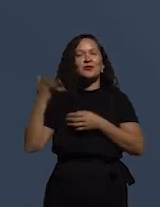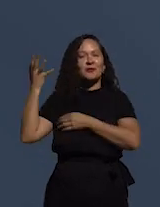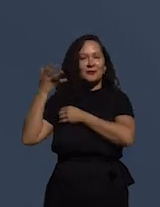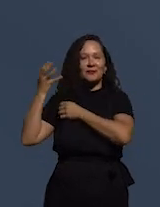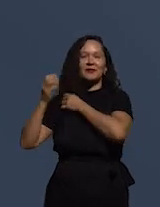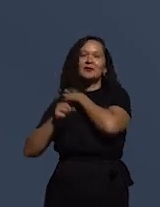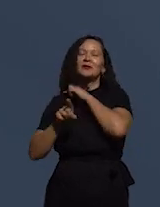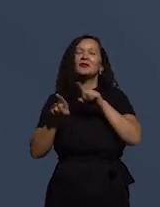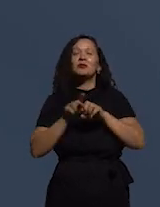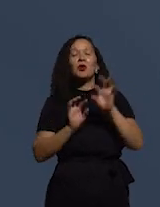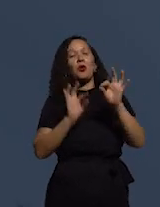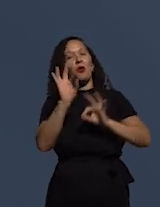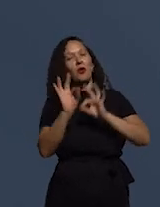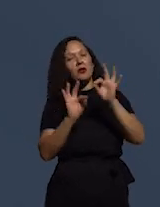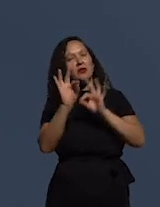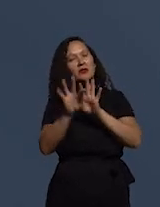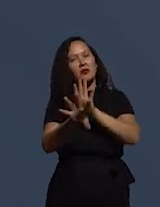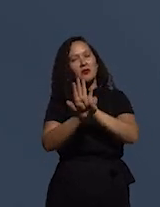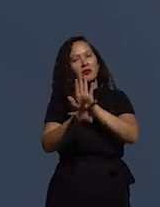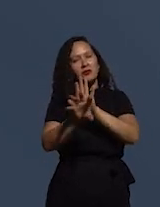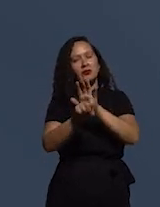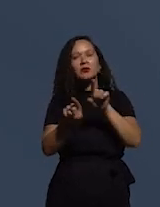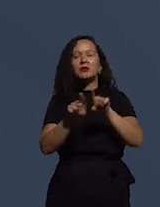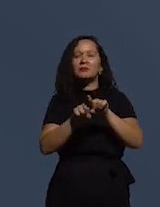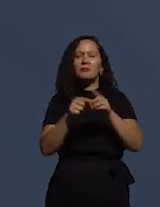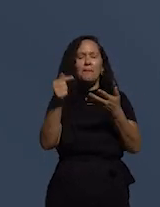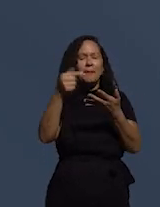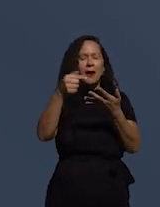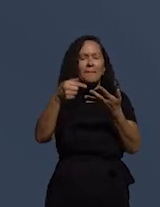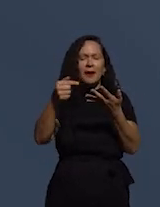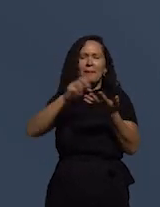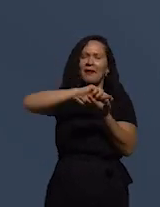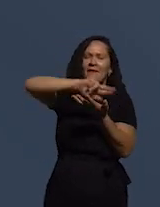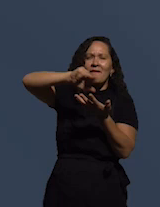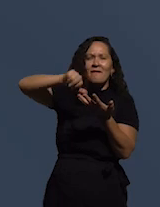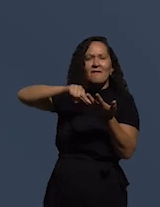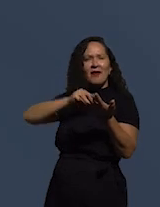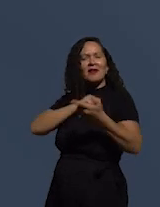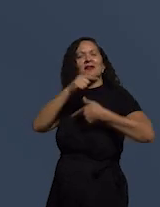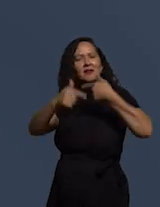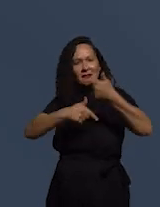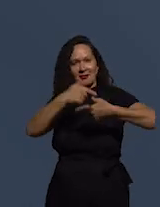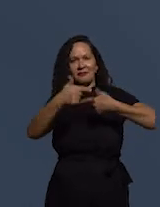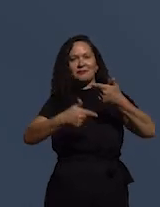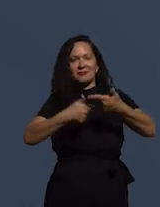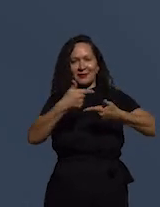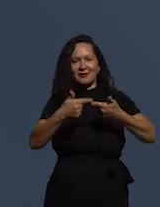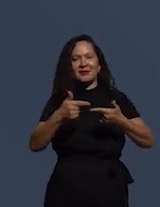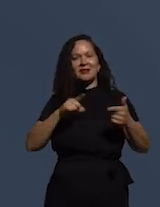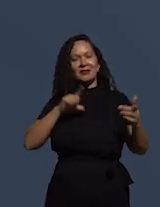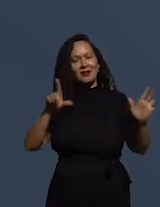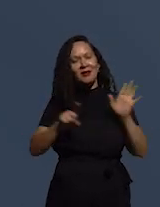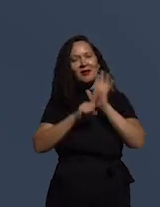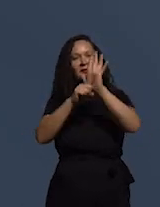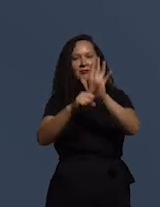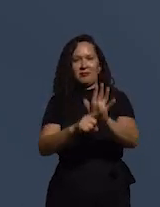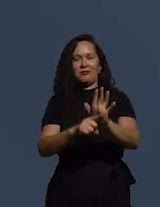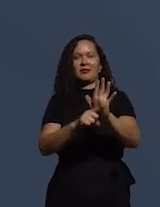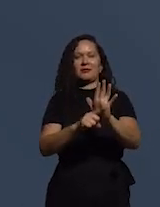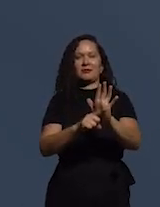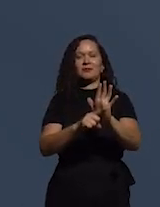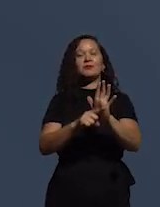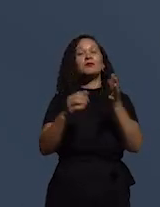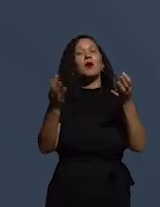correição, ouvidoria, enfim, essa gama de atividades que contribuem para o